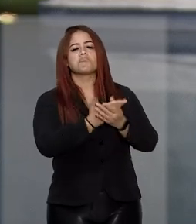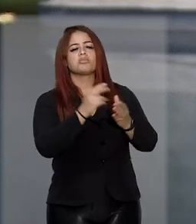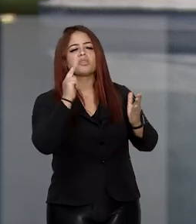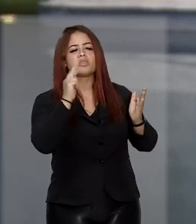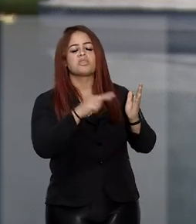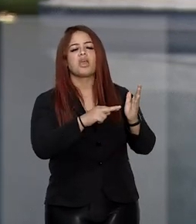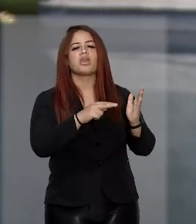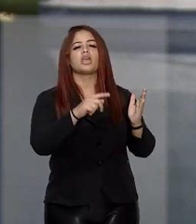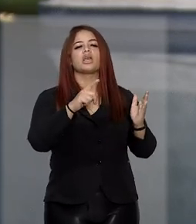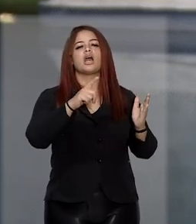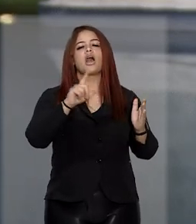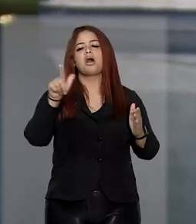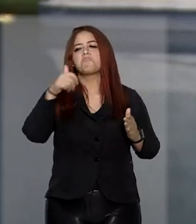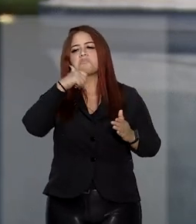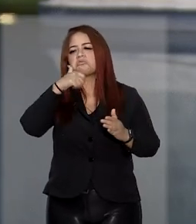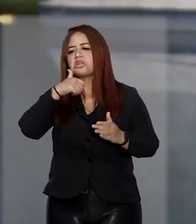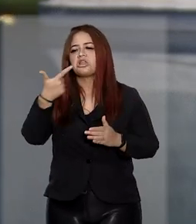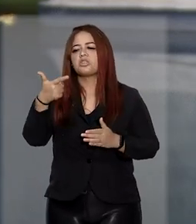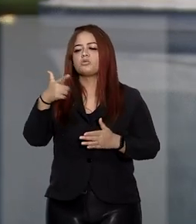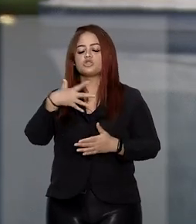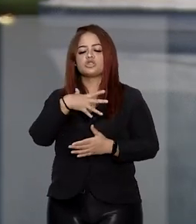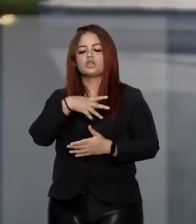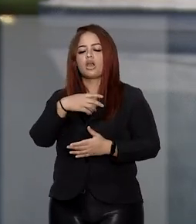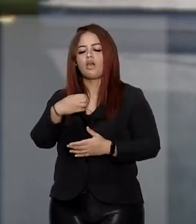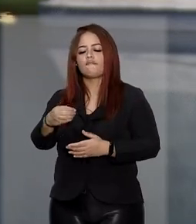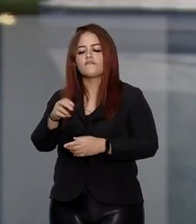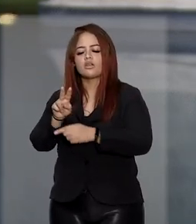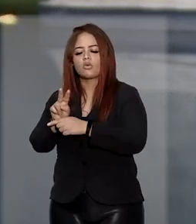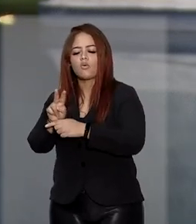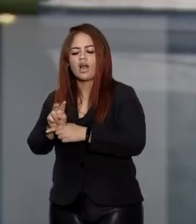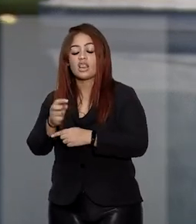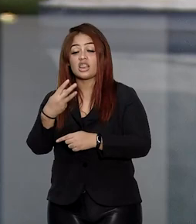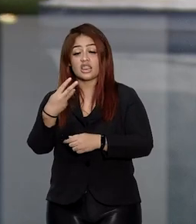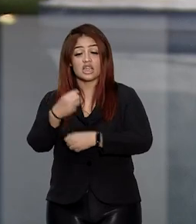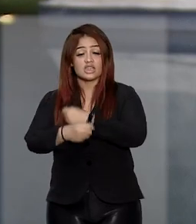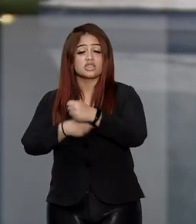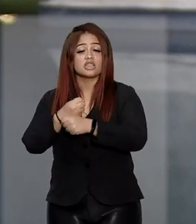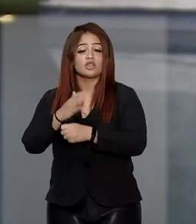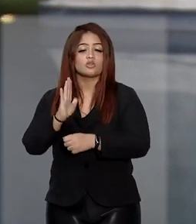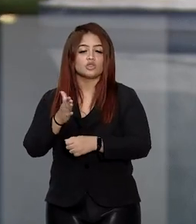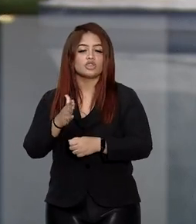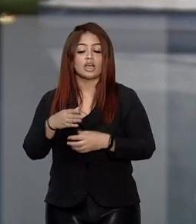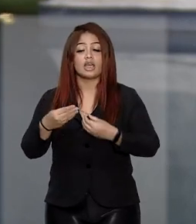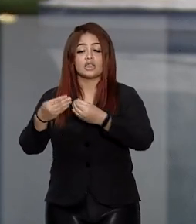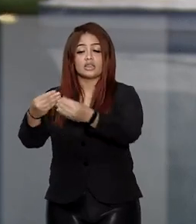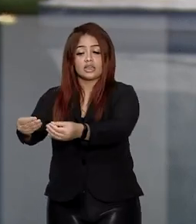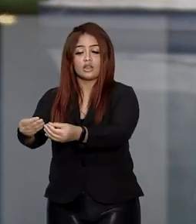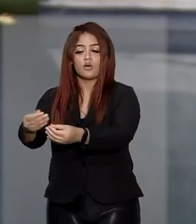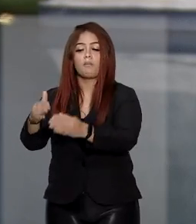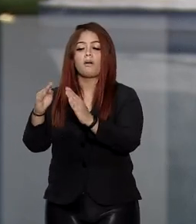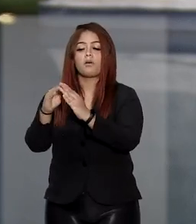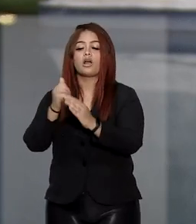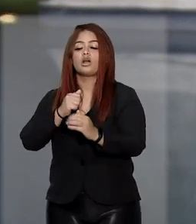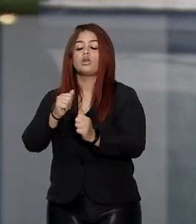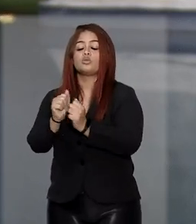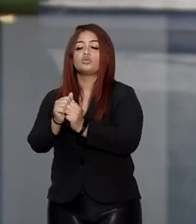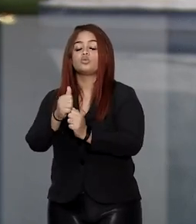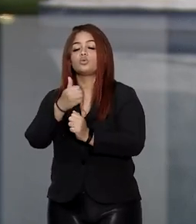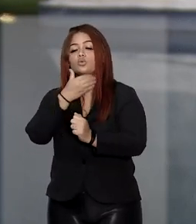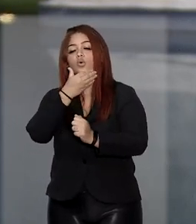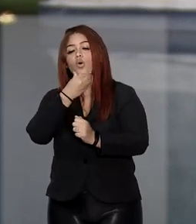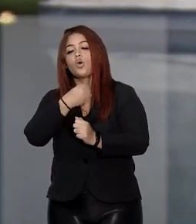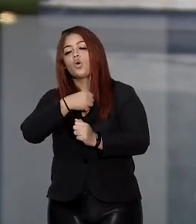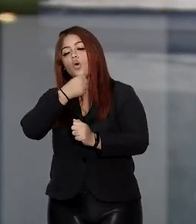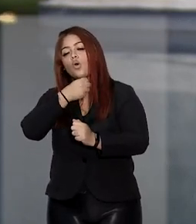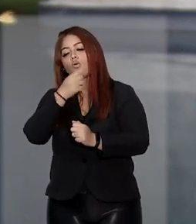estava sem a guarda do filho, menor de 12 anos, há 3 anos, e inclusive entregou a criança para morar com a avó paterna após o